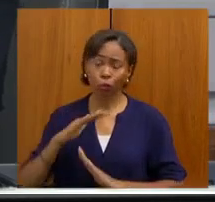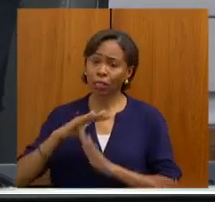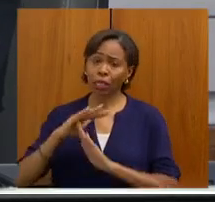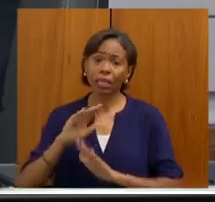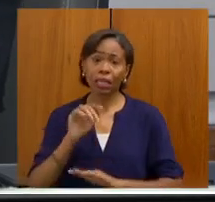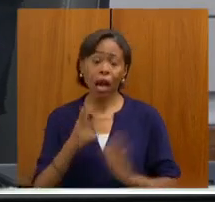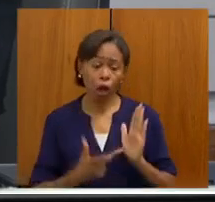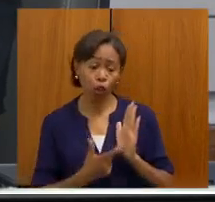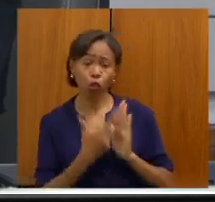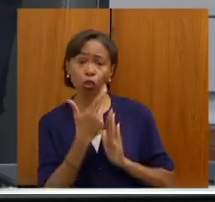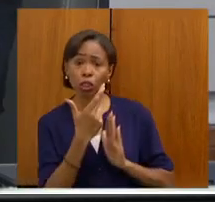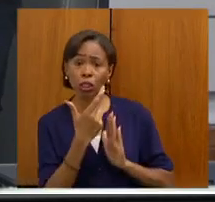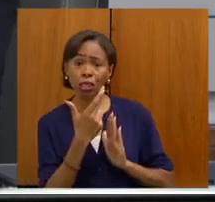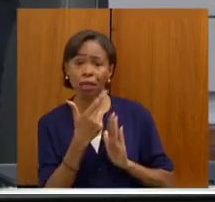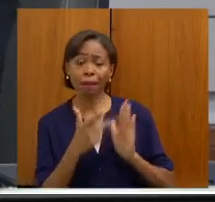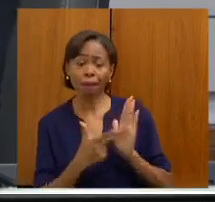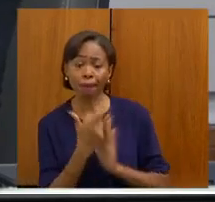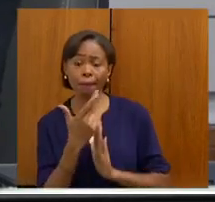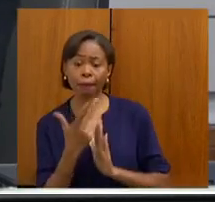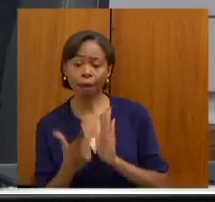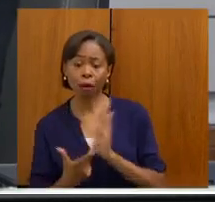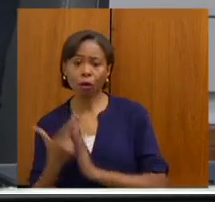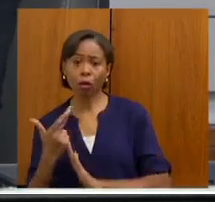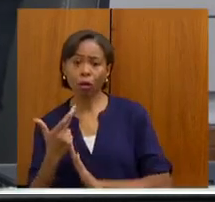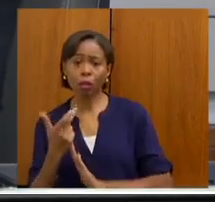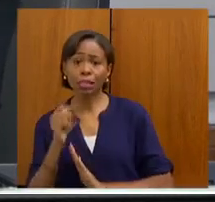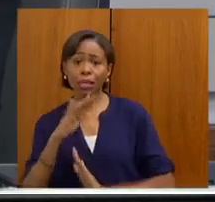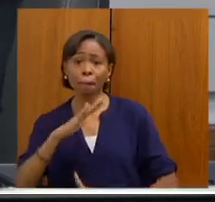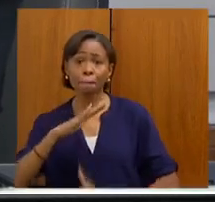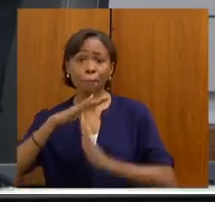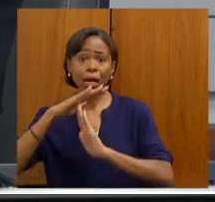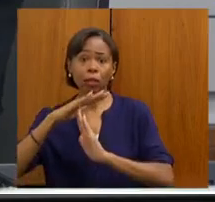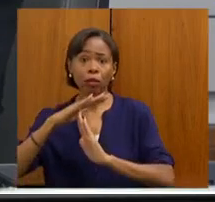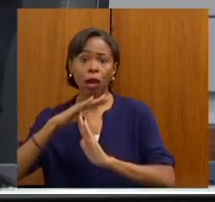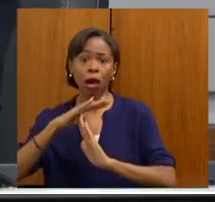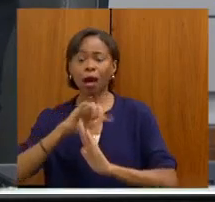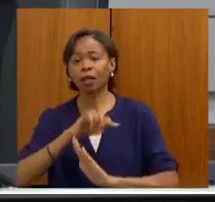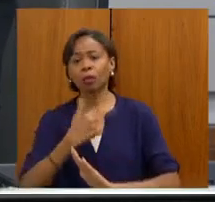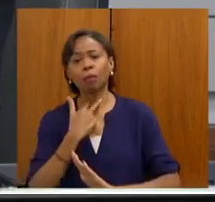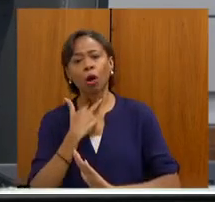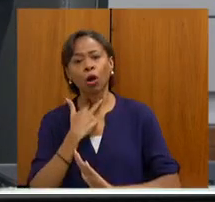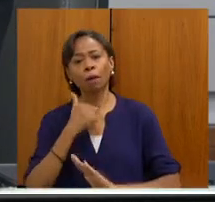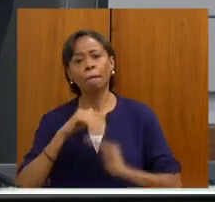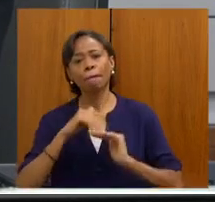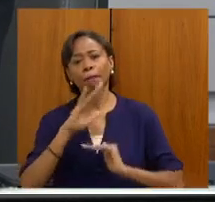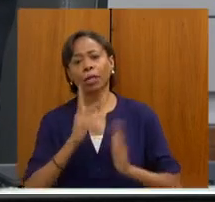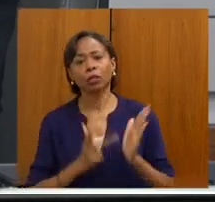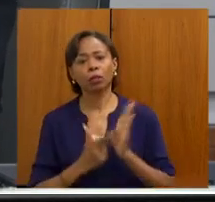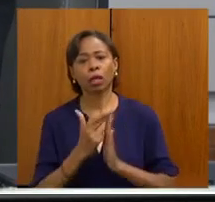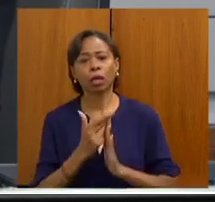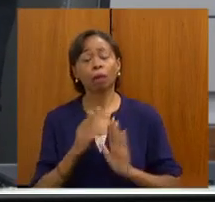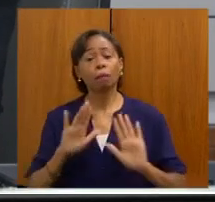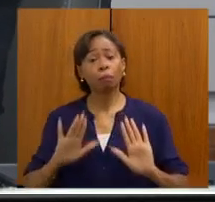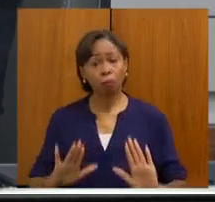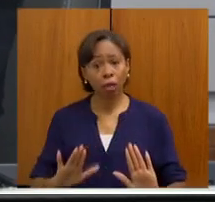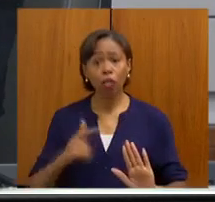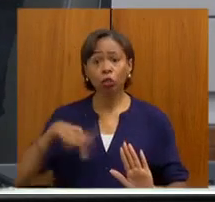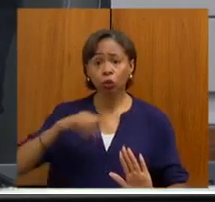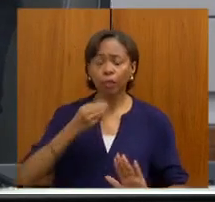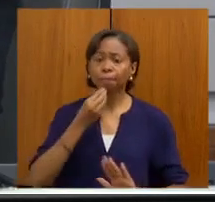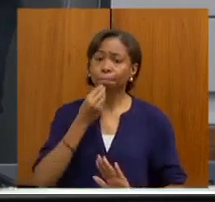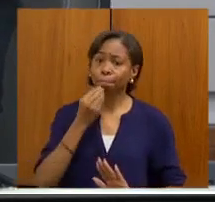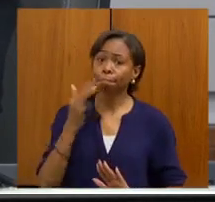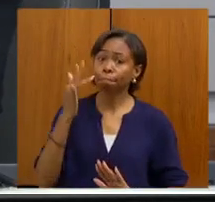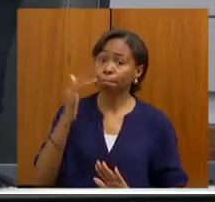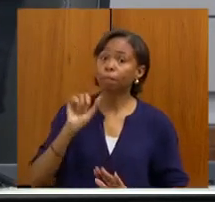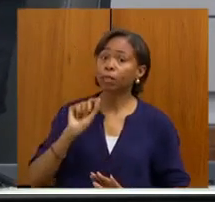se eu bater o teto, eu não recebo mais. No Opera Mais não tem teto. E a nossa expectativa também, nesse ponto, é que não haja teto, e